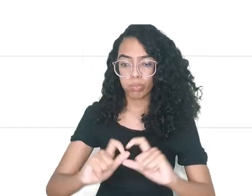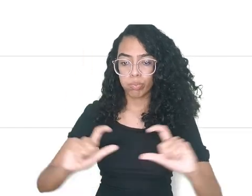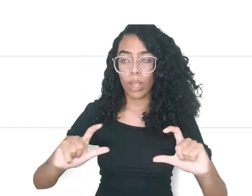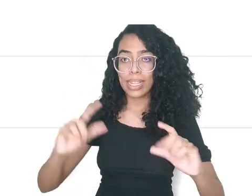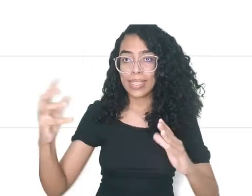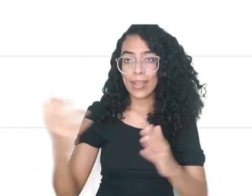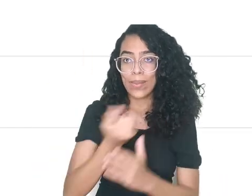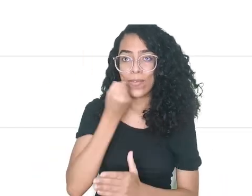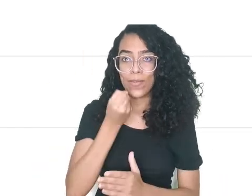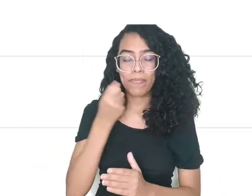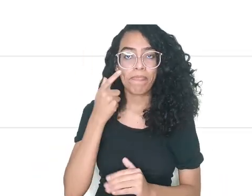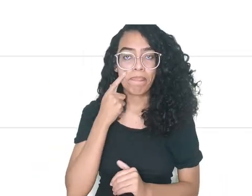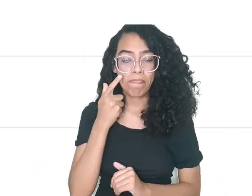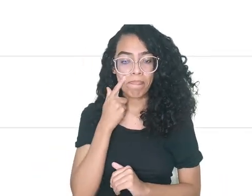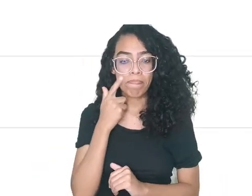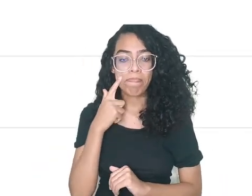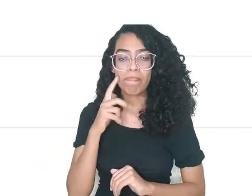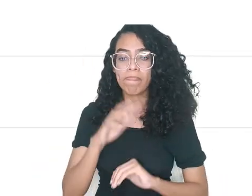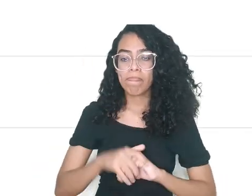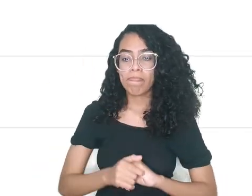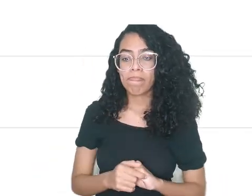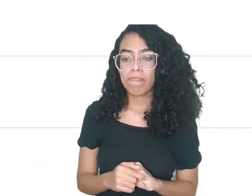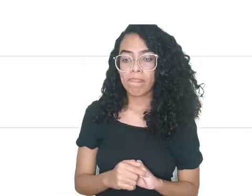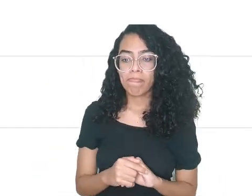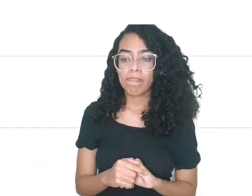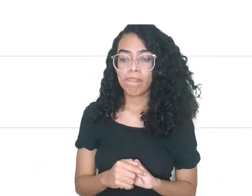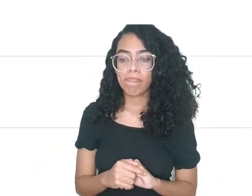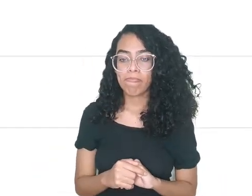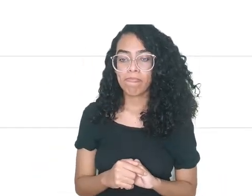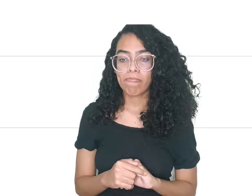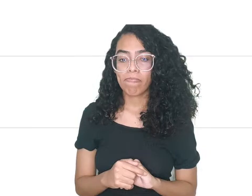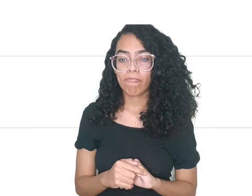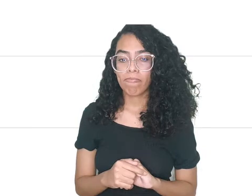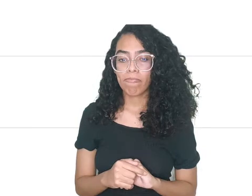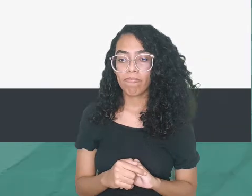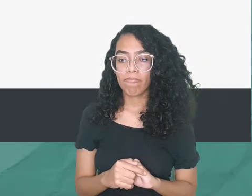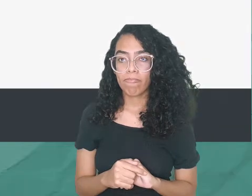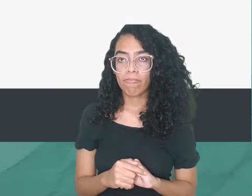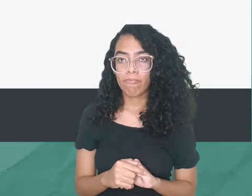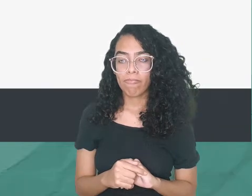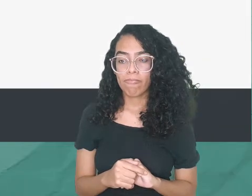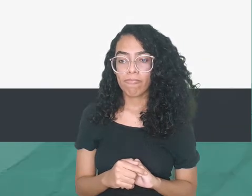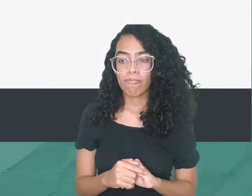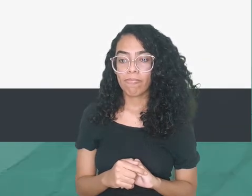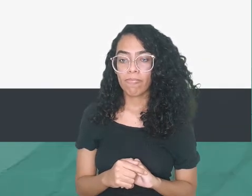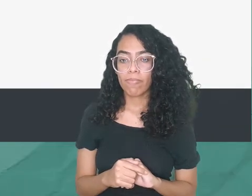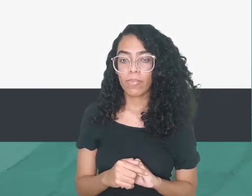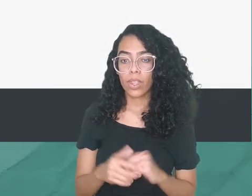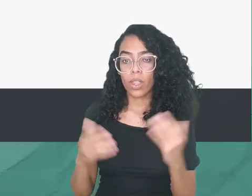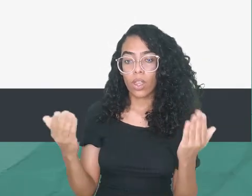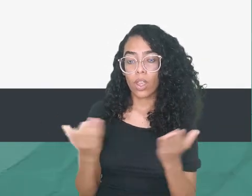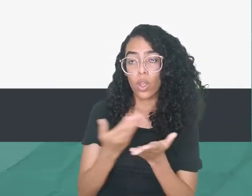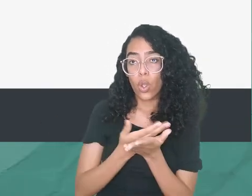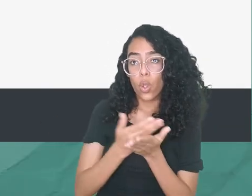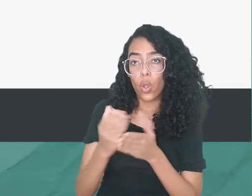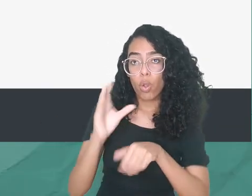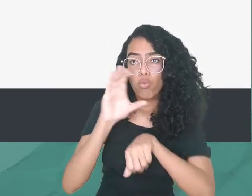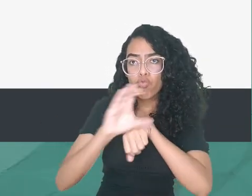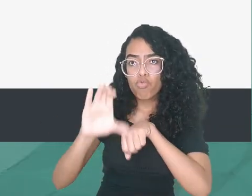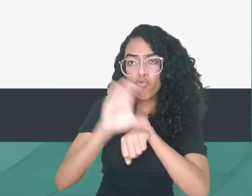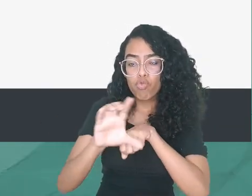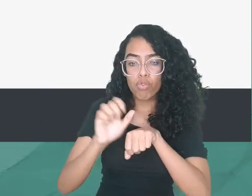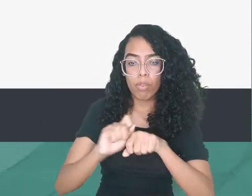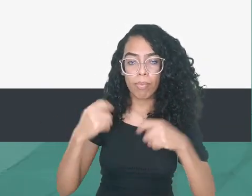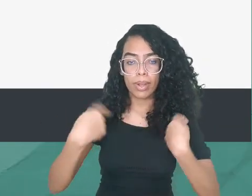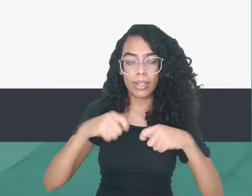Salvar Mudanças. Ao salvar as mudanças, você verá a página inicial. Para acessar o seu curso, basta clicar